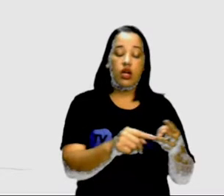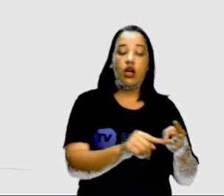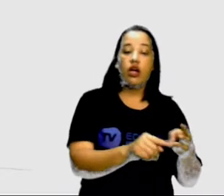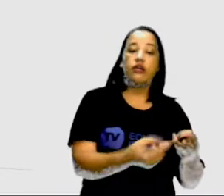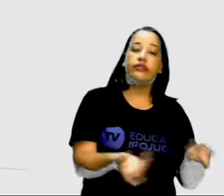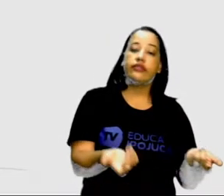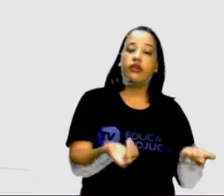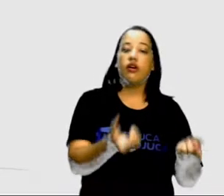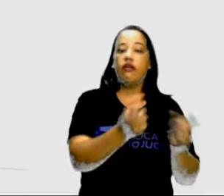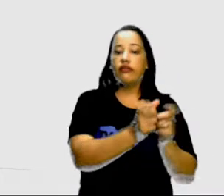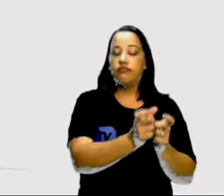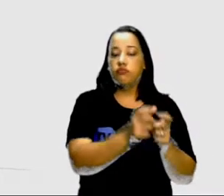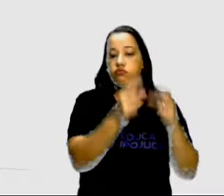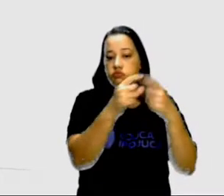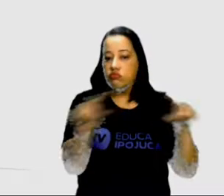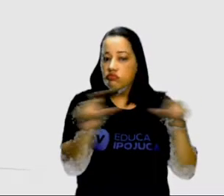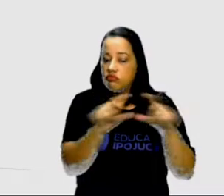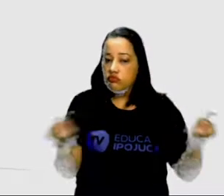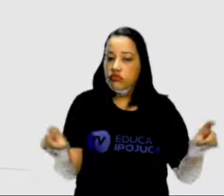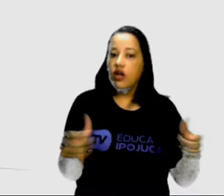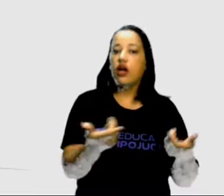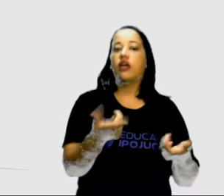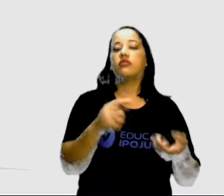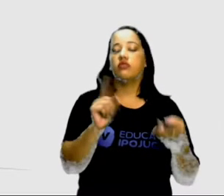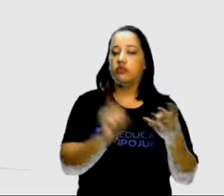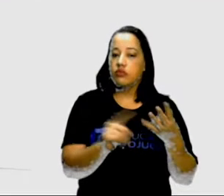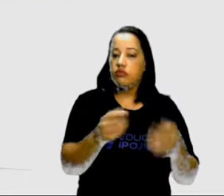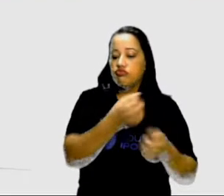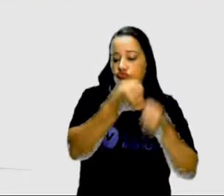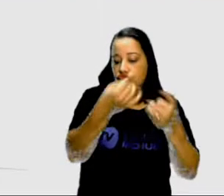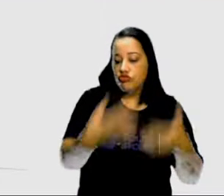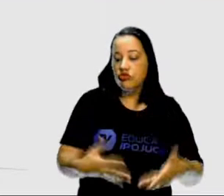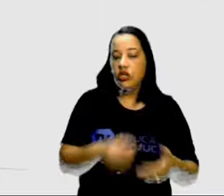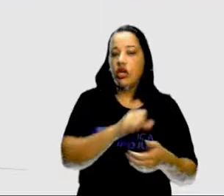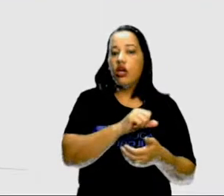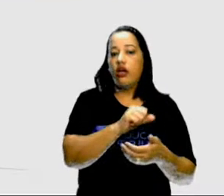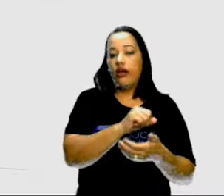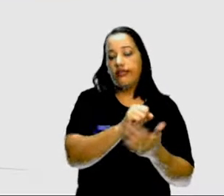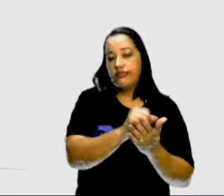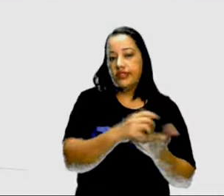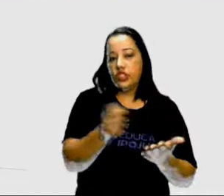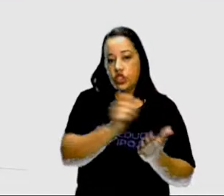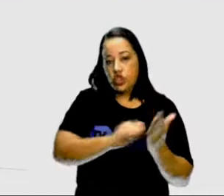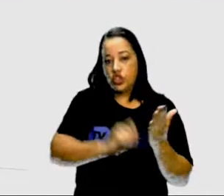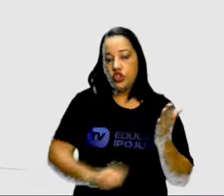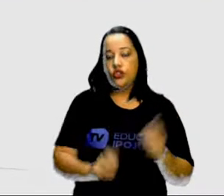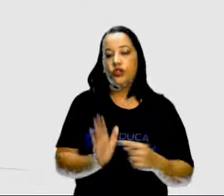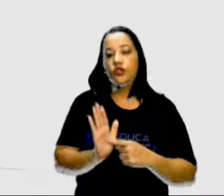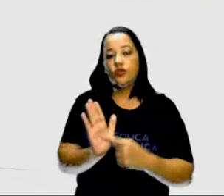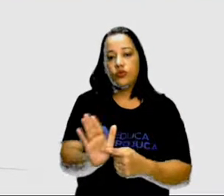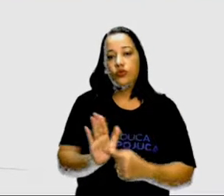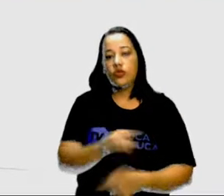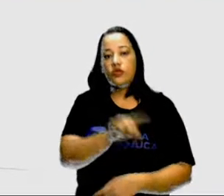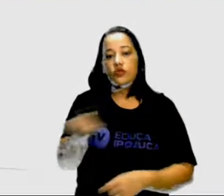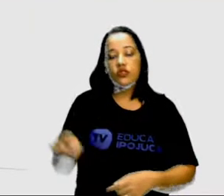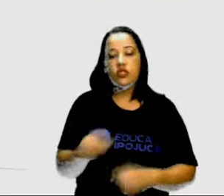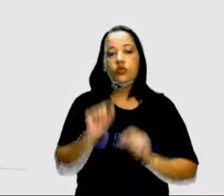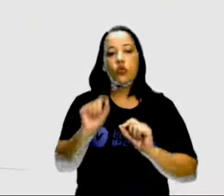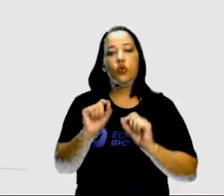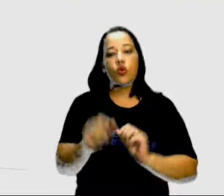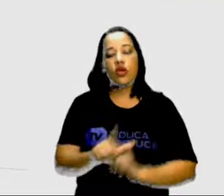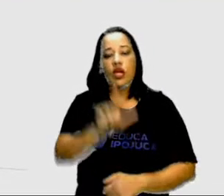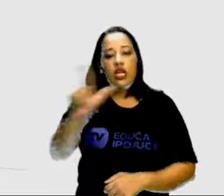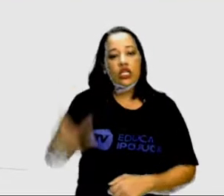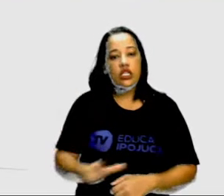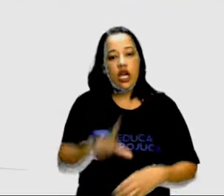característica da fala e da escrita. Eu trago para vocês aqui a literatura de